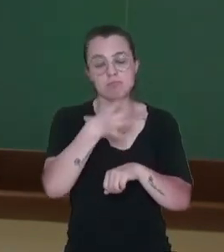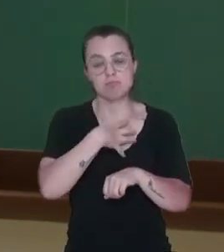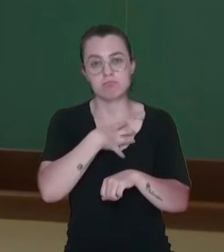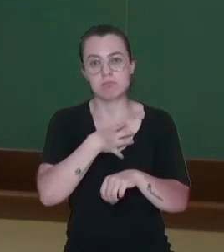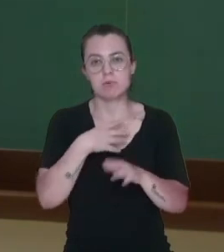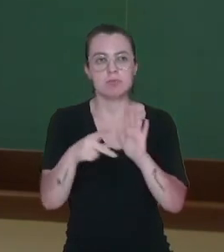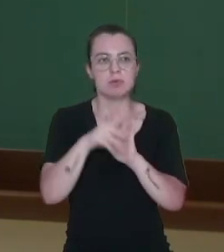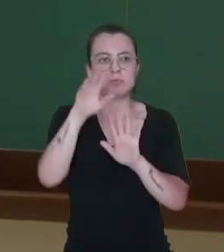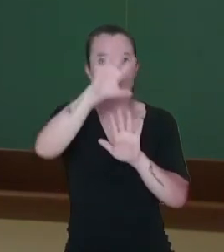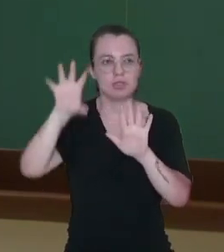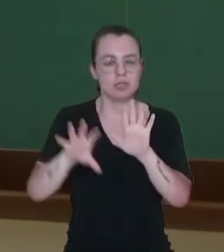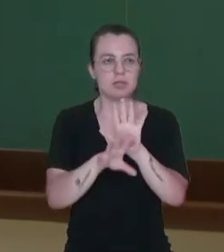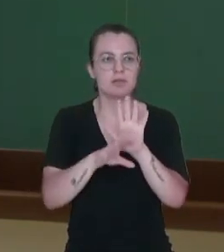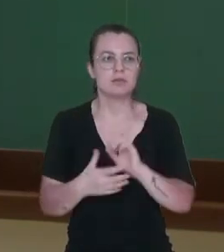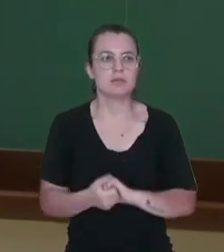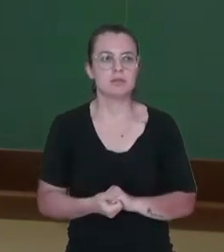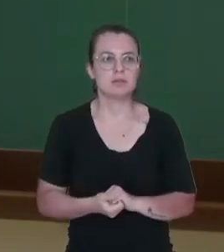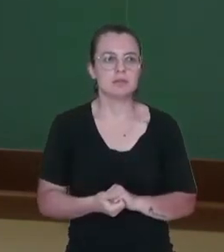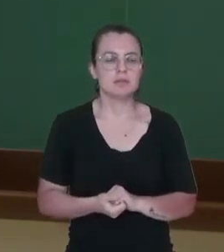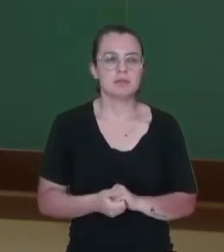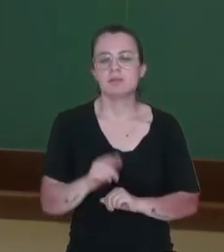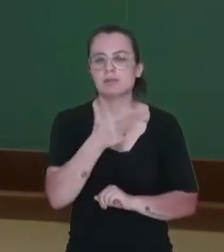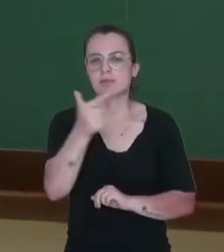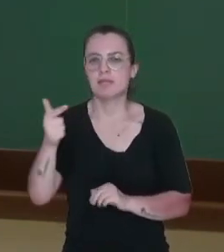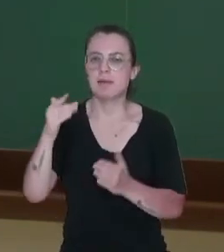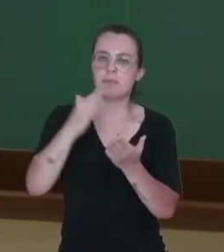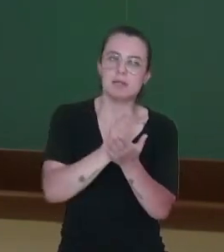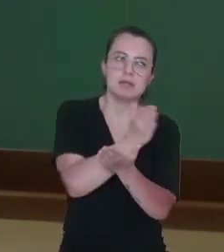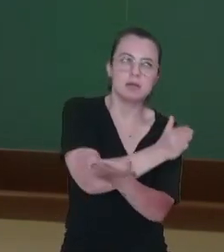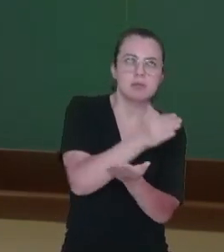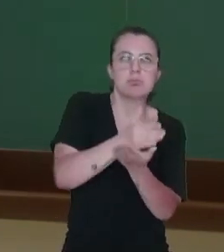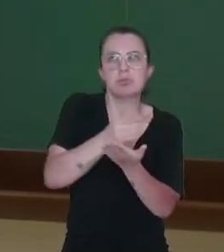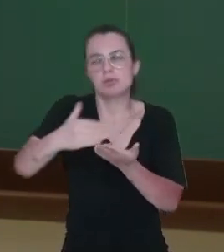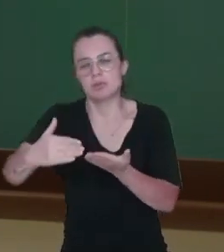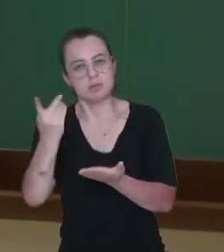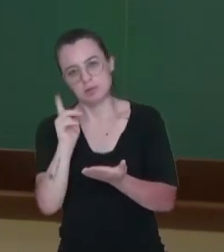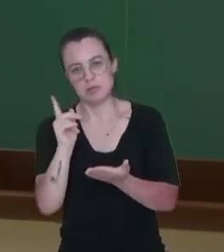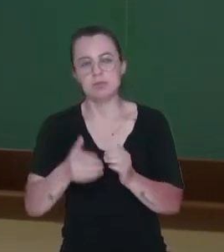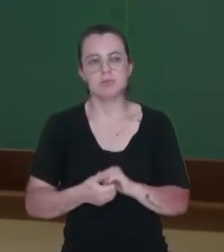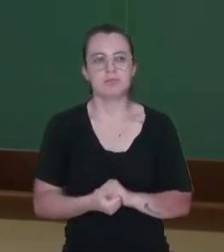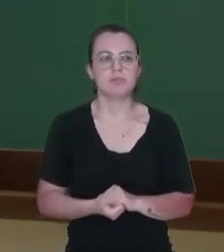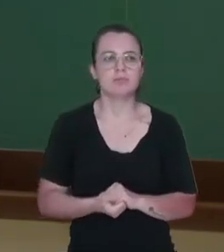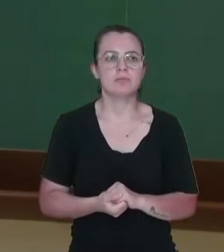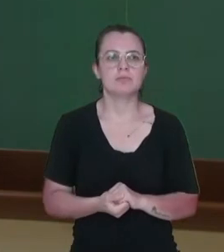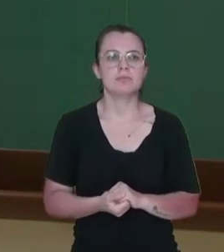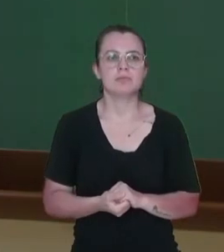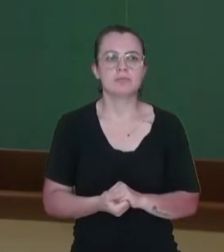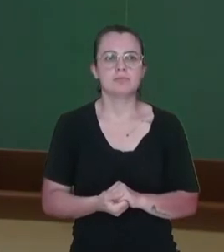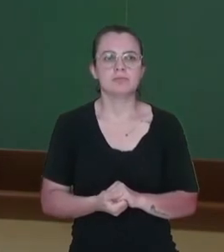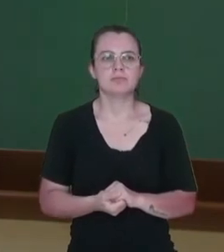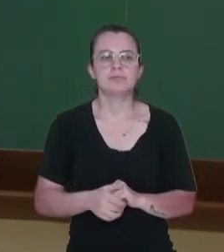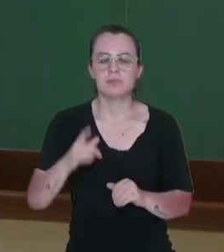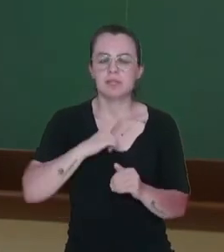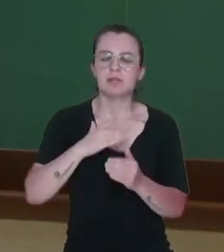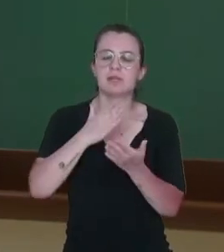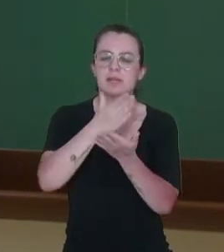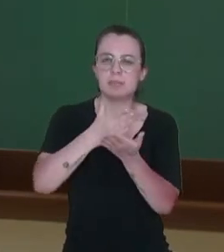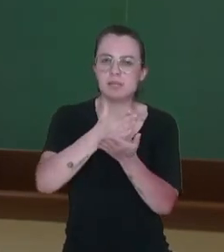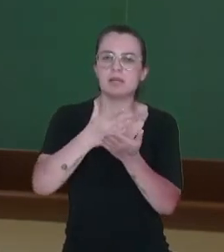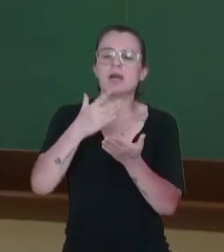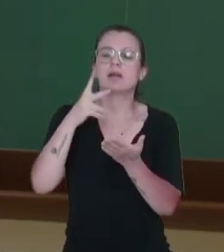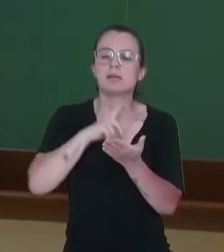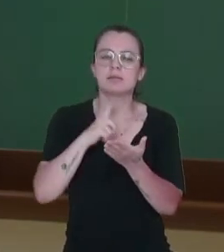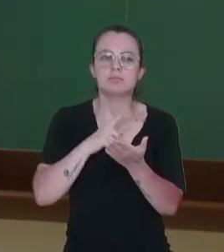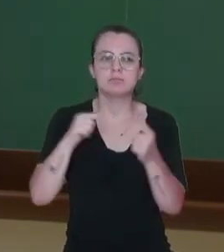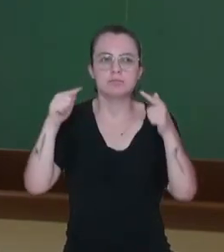conjuntos de estados, não ficou metade de um estado numa região e a outra metade em outra. Nesse caso aqui, os limites coincidem, né?